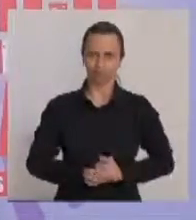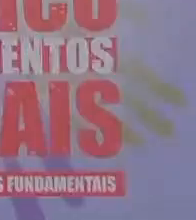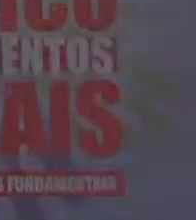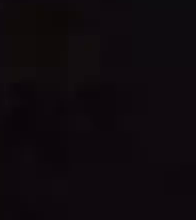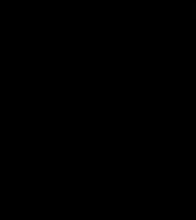deficiência.